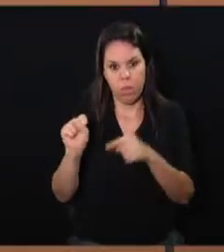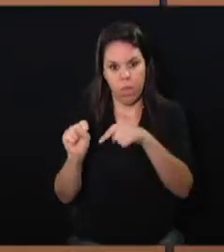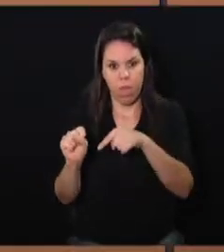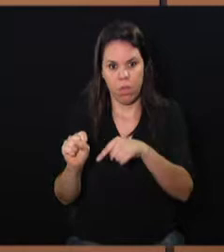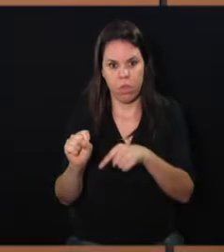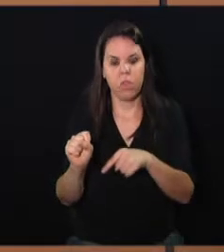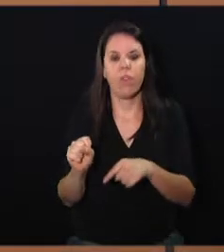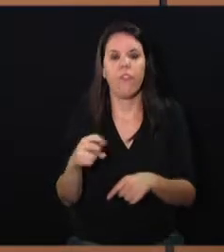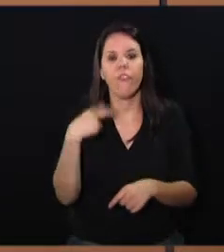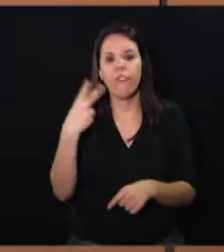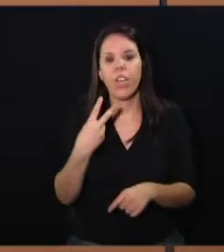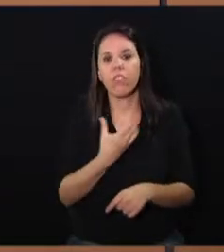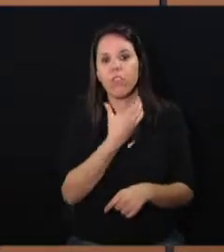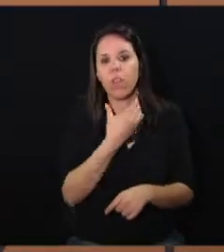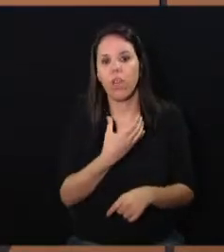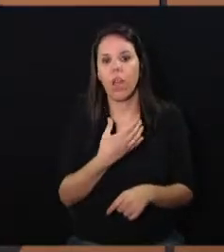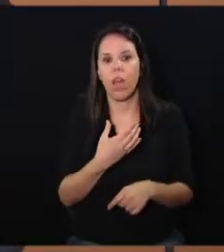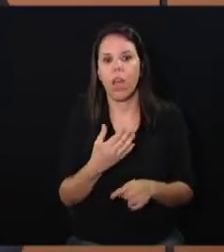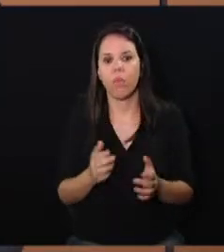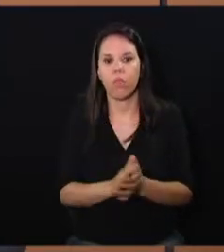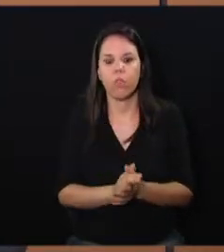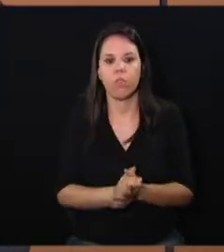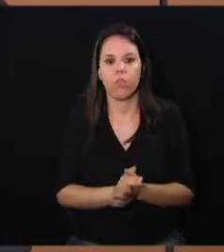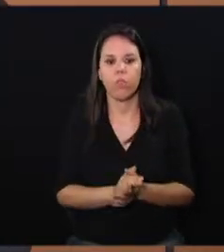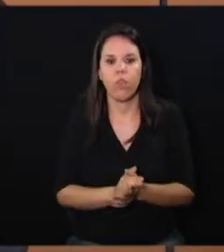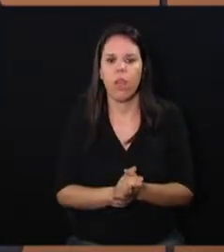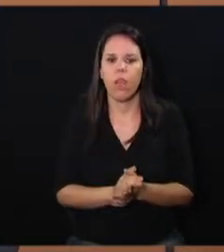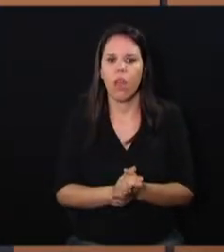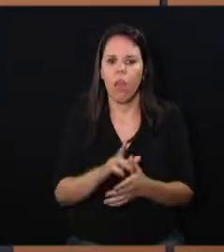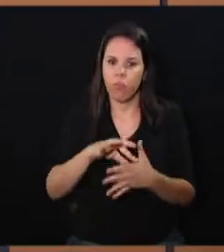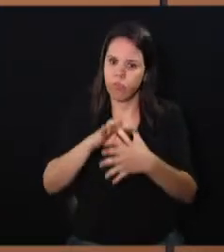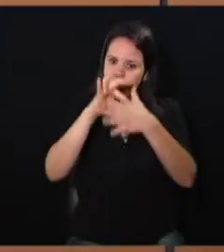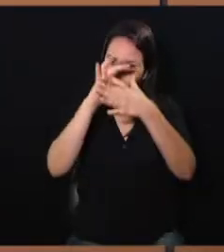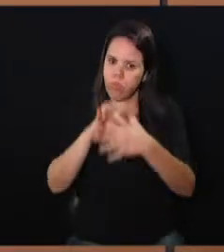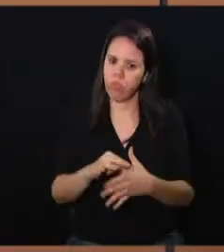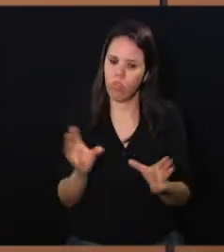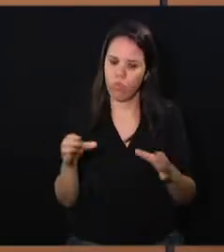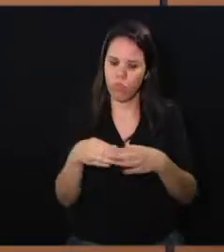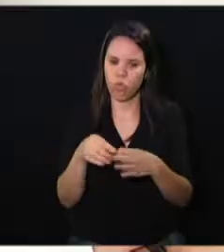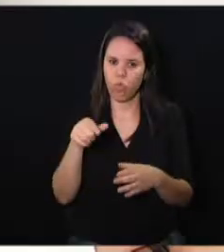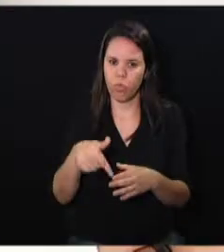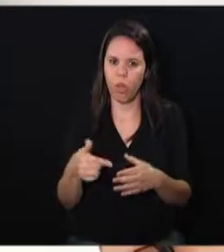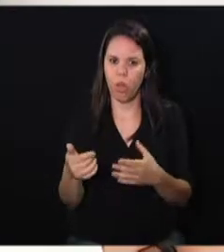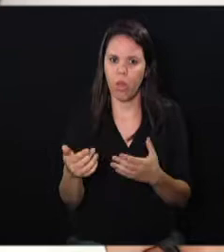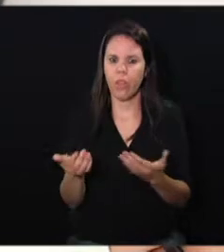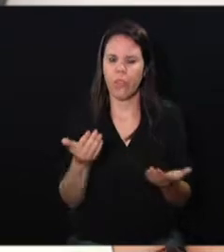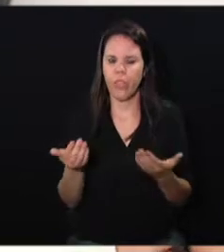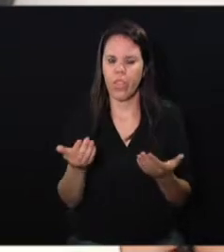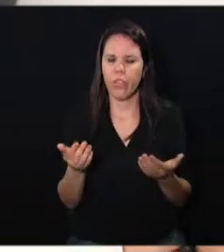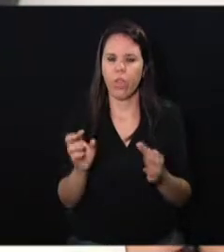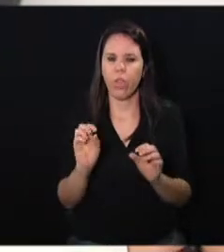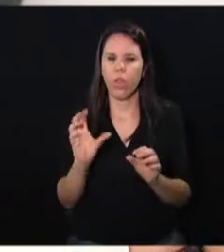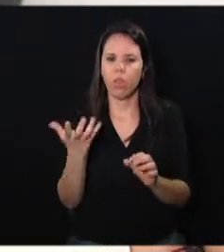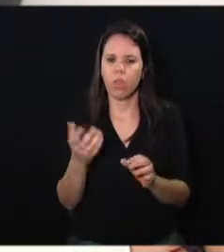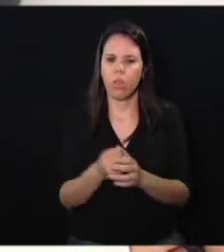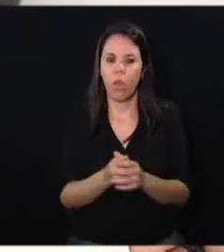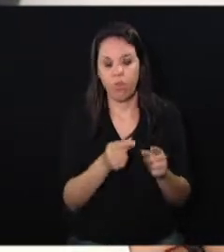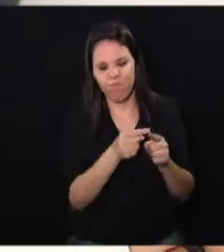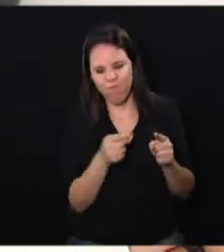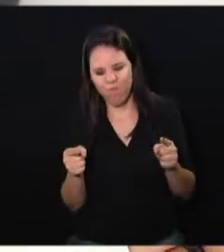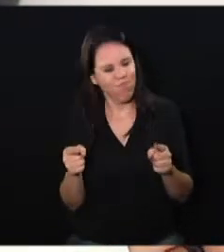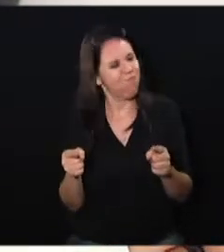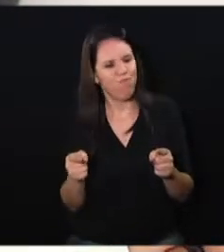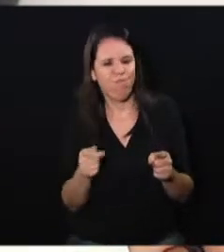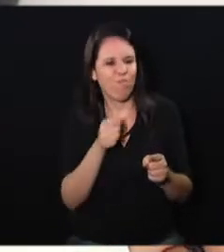Carmo Luiz, que está à frente do grupo como presidente a 2 Bienio, fez um balanço do período. O tempo infelizmente não é o